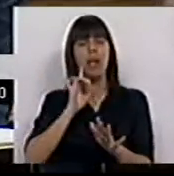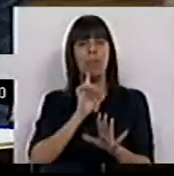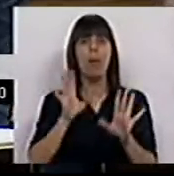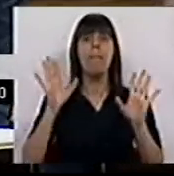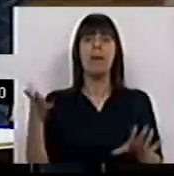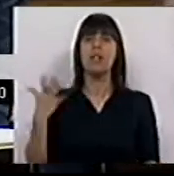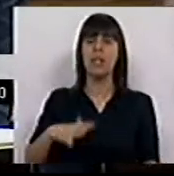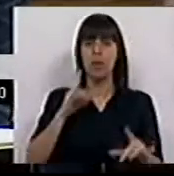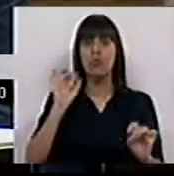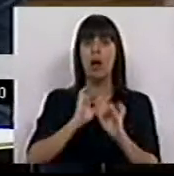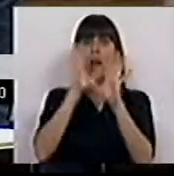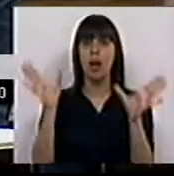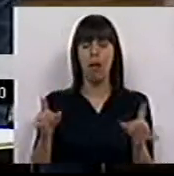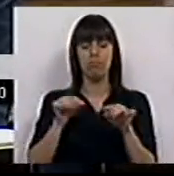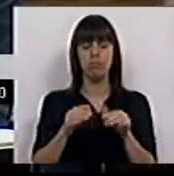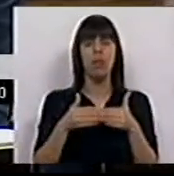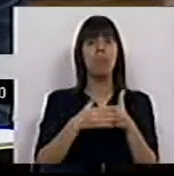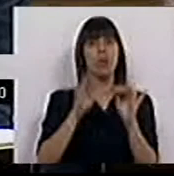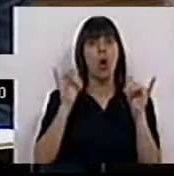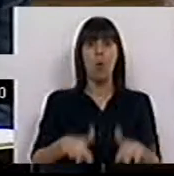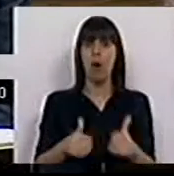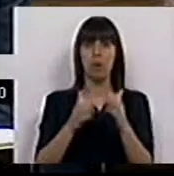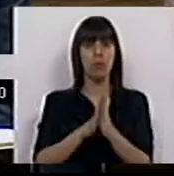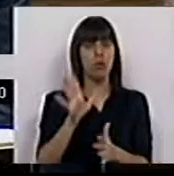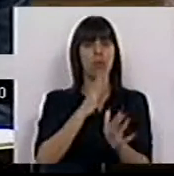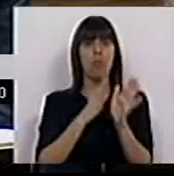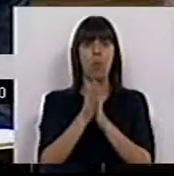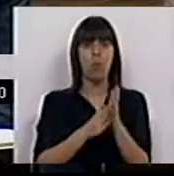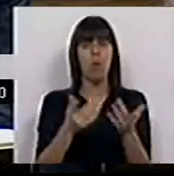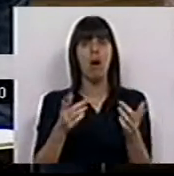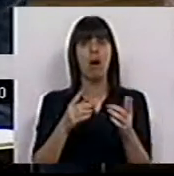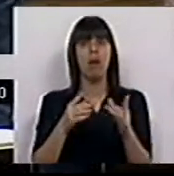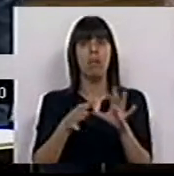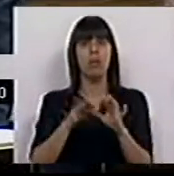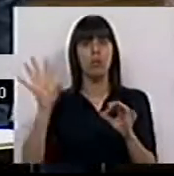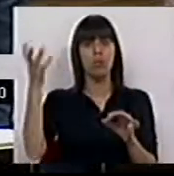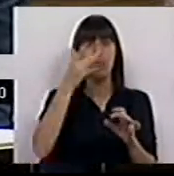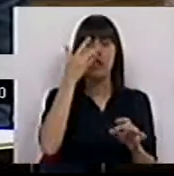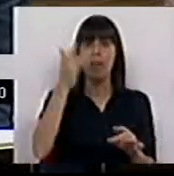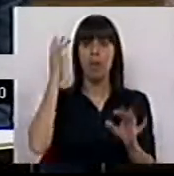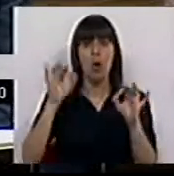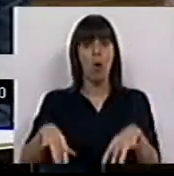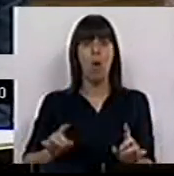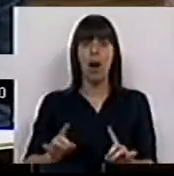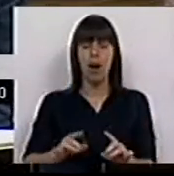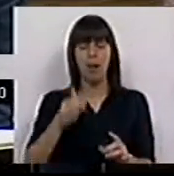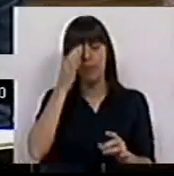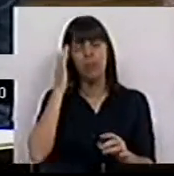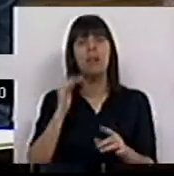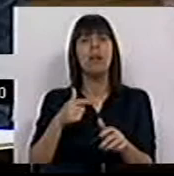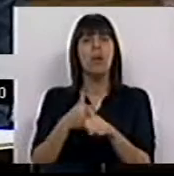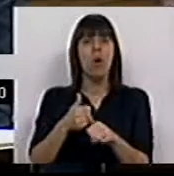Mas queremos deixar claro que nem este processo acaba com todas as formas de exploração e não o colonialismo dos países africanos, nem